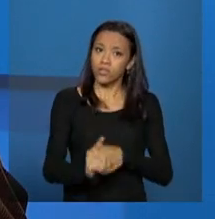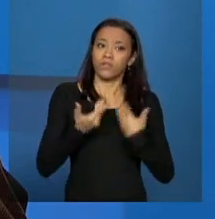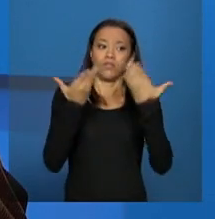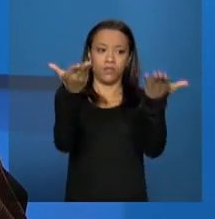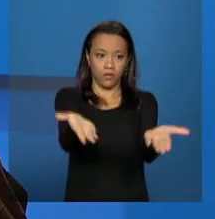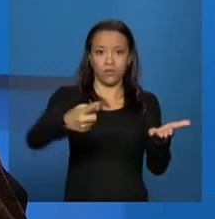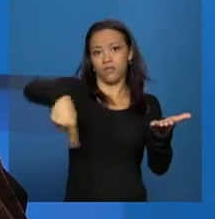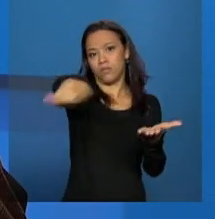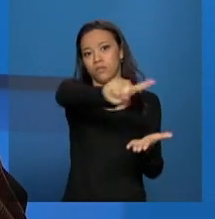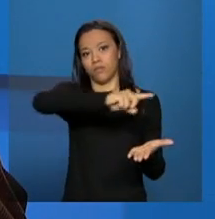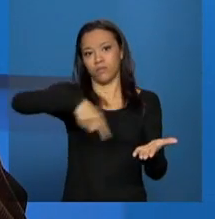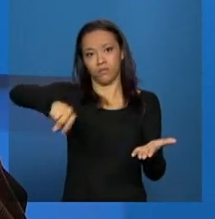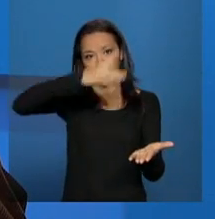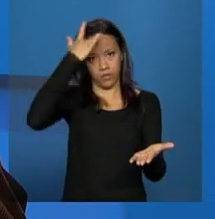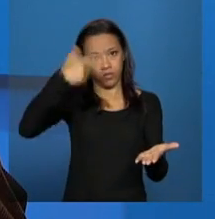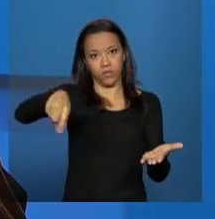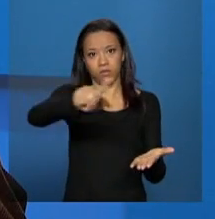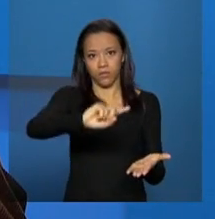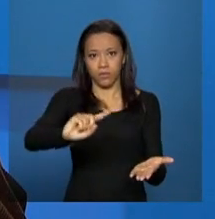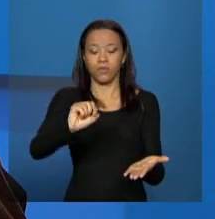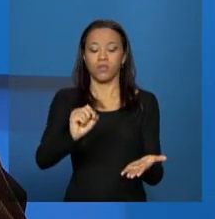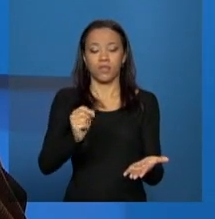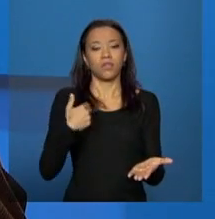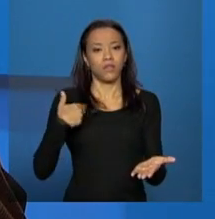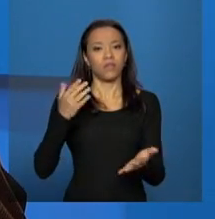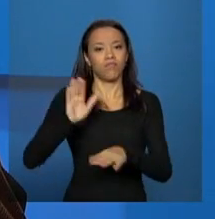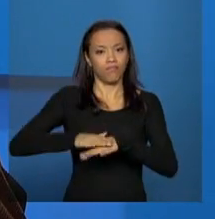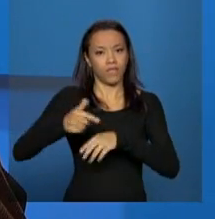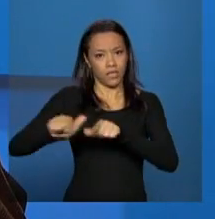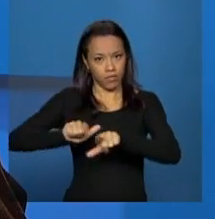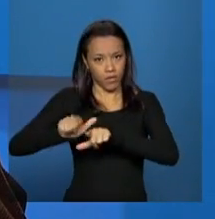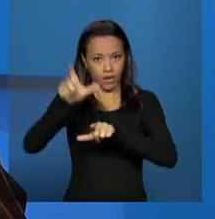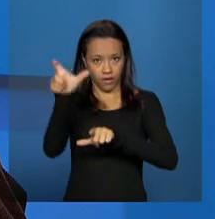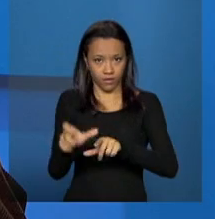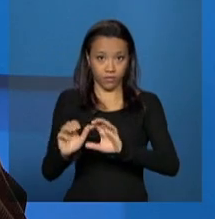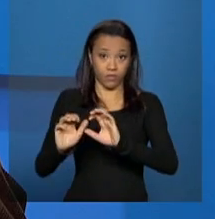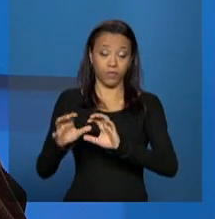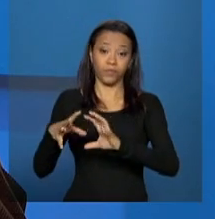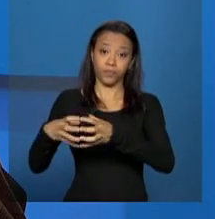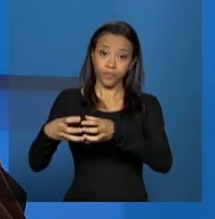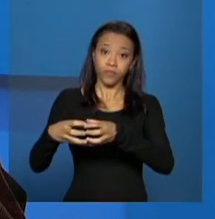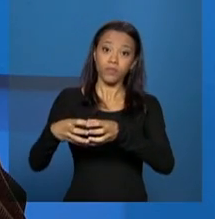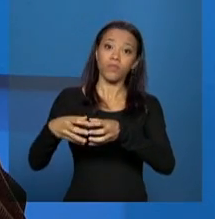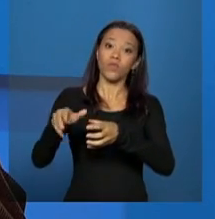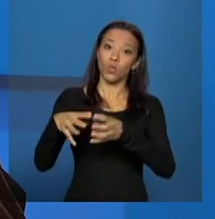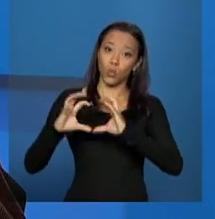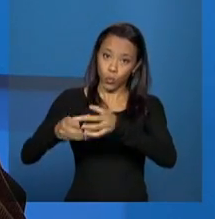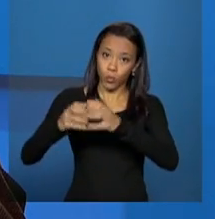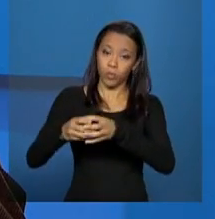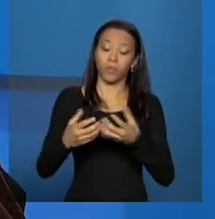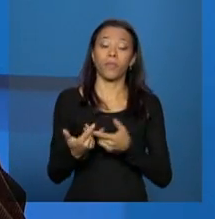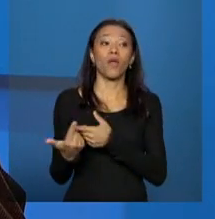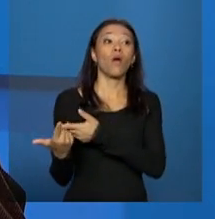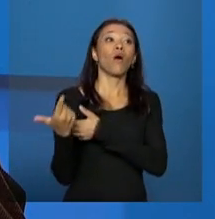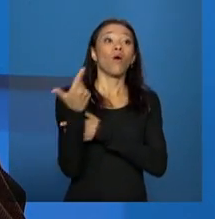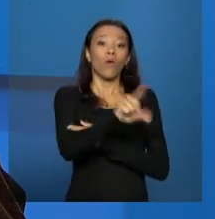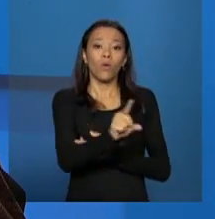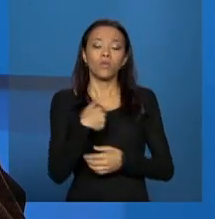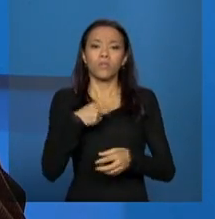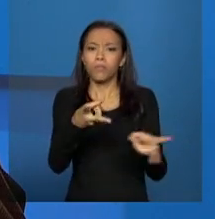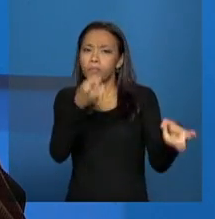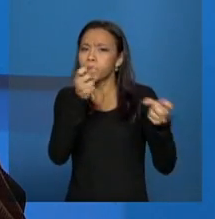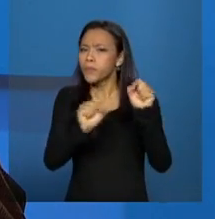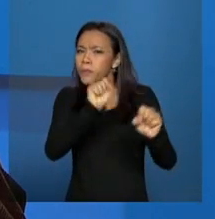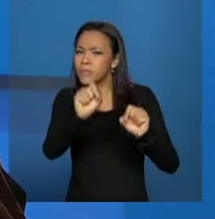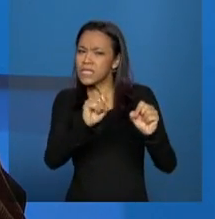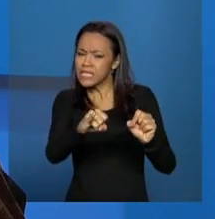tem feito realmente nesses territórios. Além disso, uma outra situação a ser identificada é se houve o